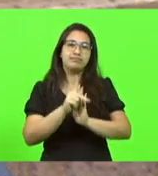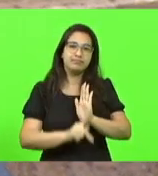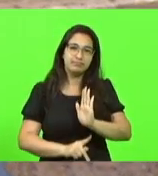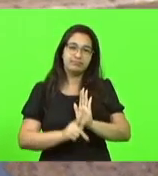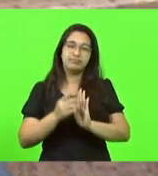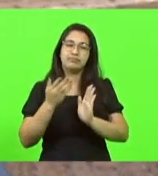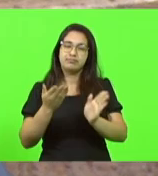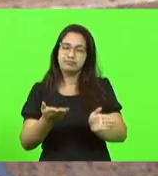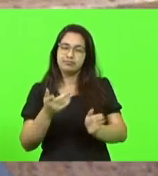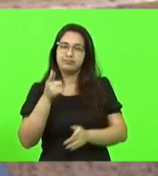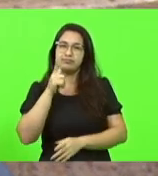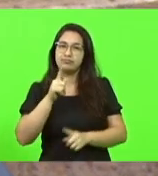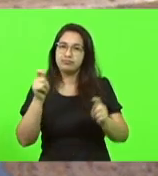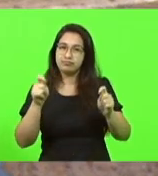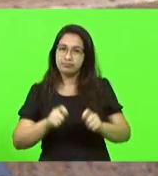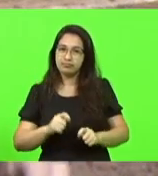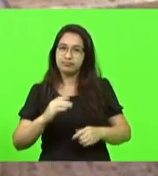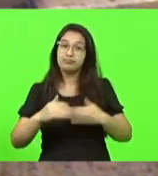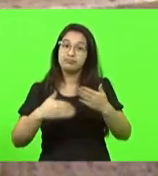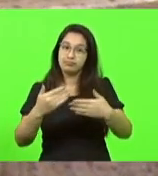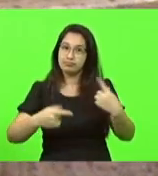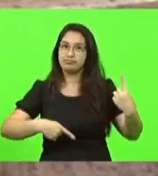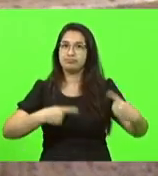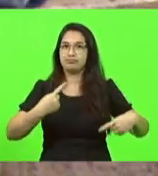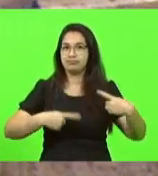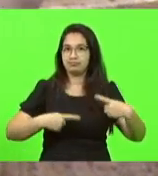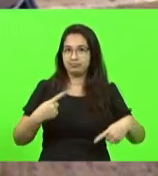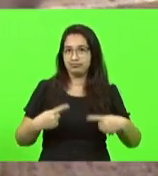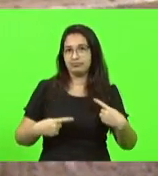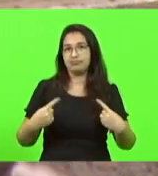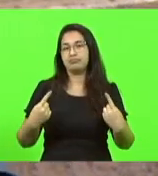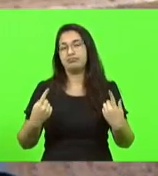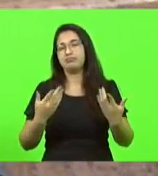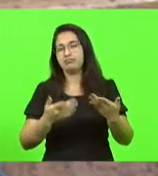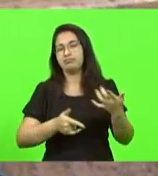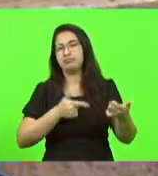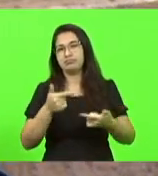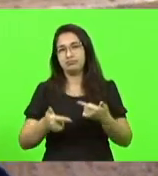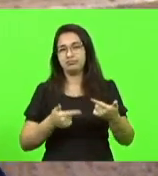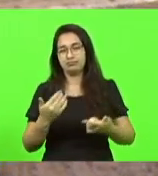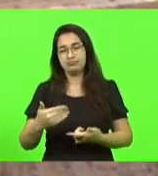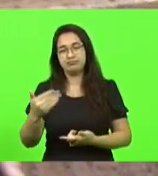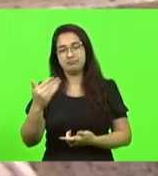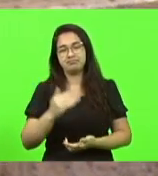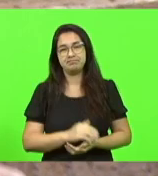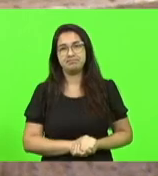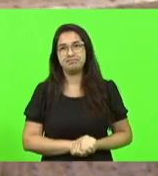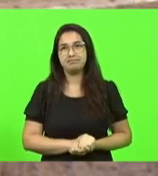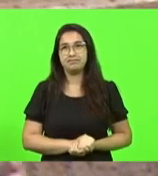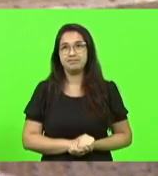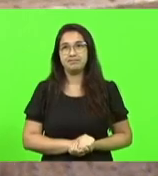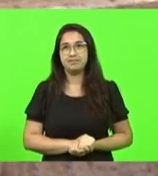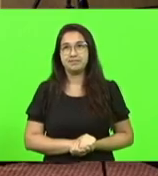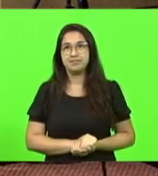emprego para a gente discutir esses tais dois mil e tantos cargos ali. Obrigado, presidente. Senhor presidente.